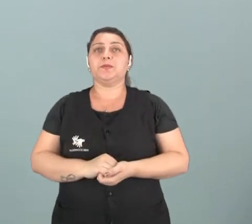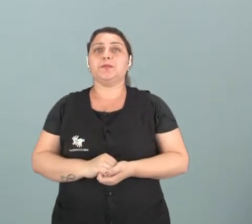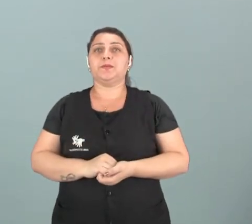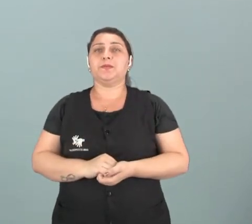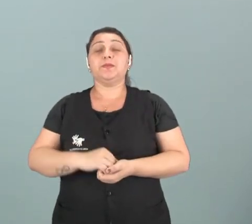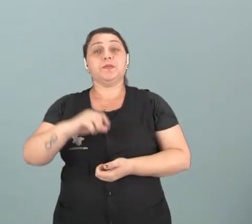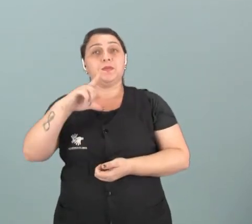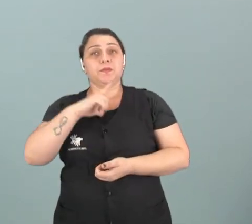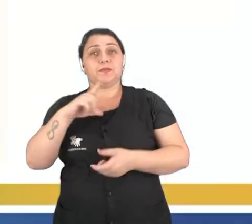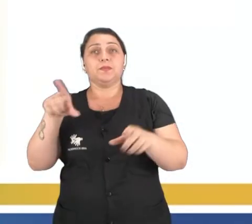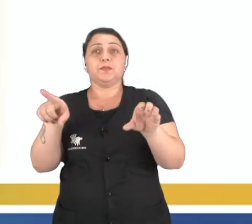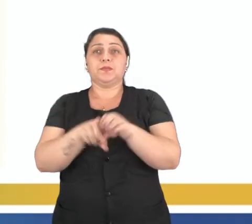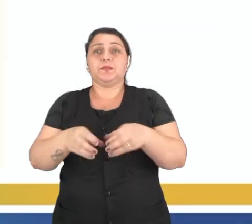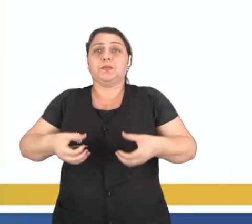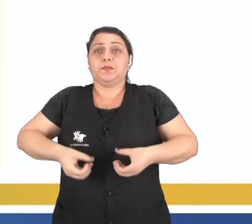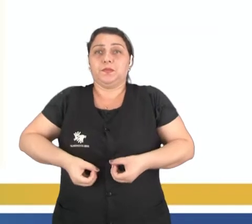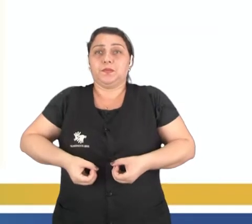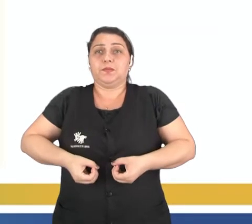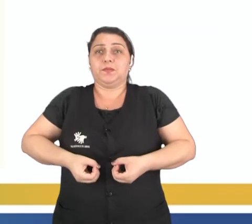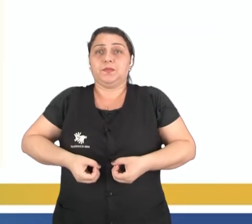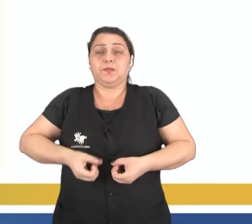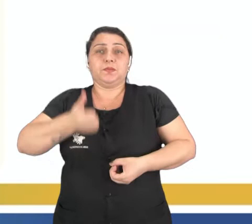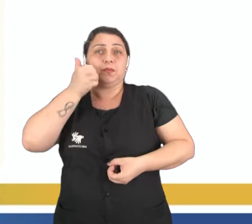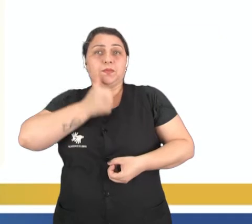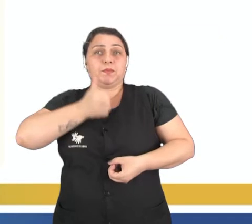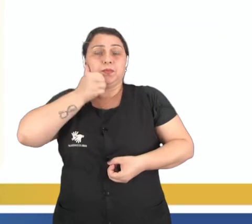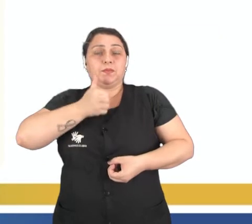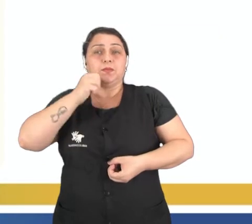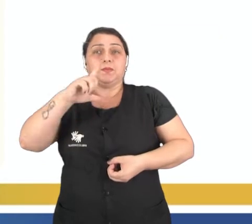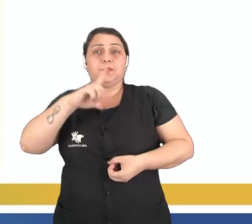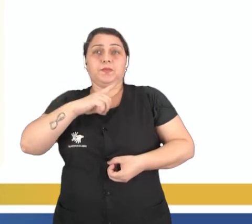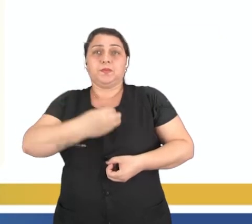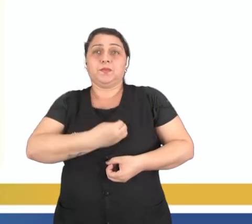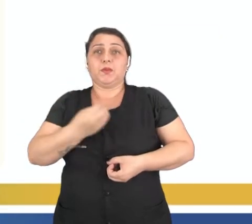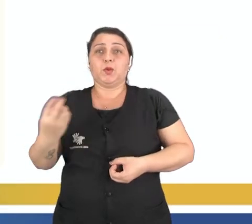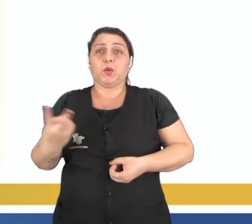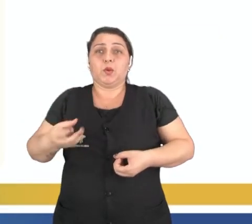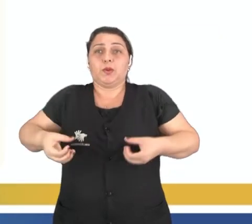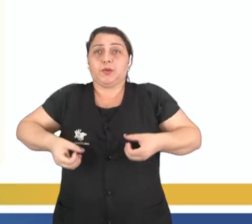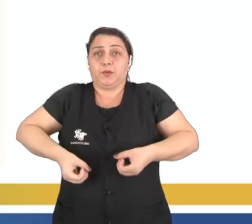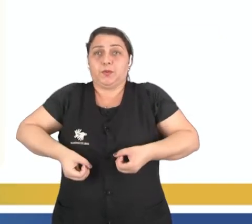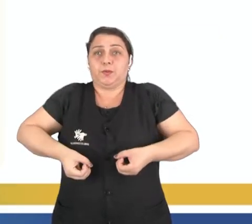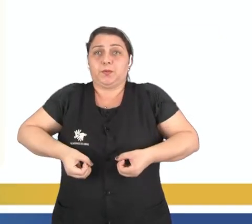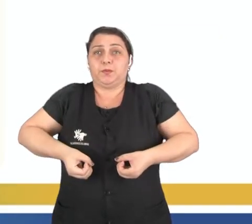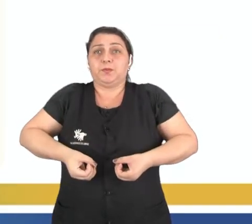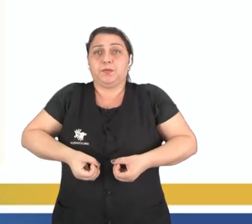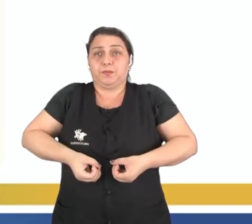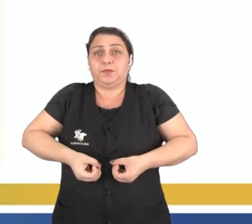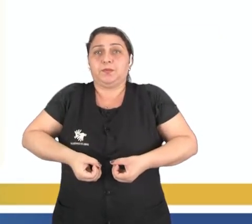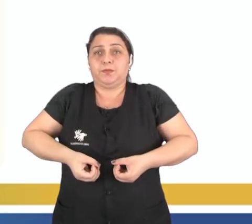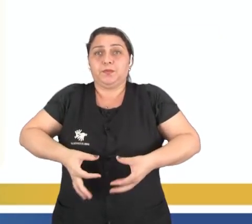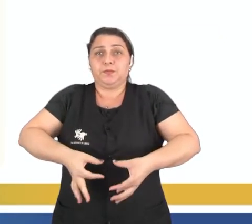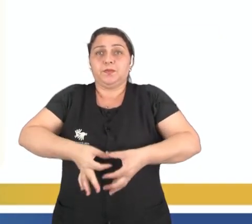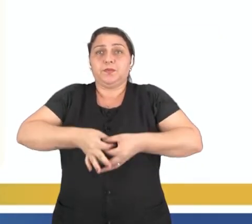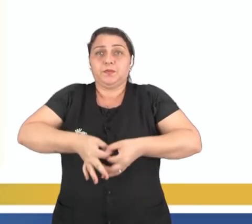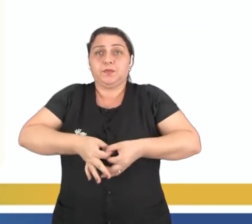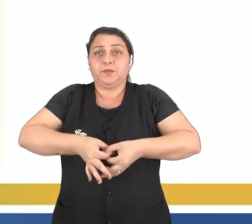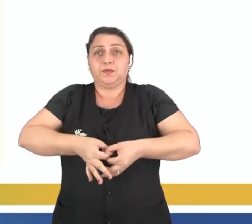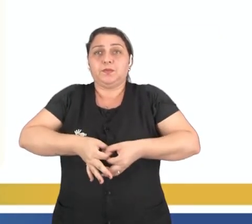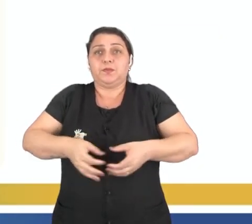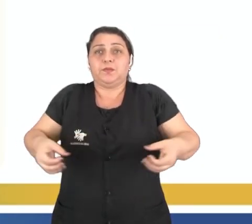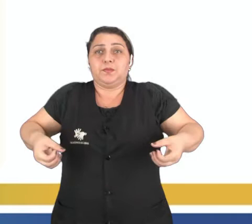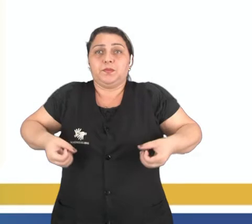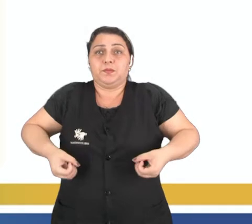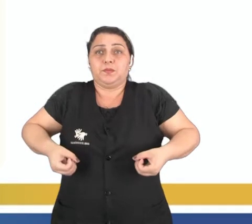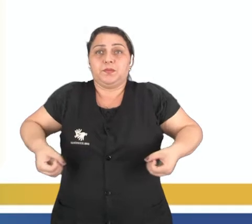E nós temos ali os ovários. Então a mulher também ela tem a presença de dois ovários, um de cada lado conectado a cada tuba